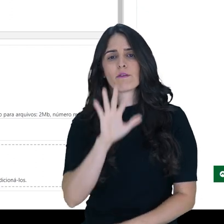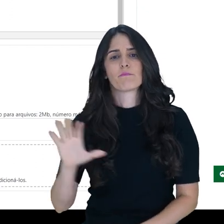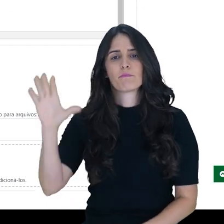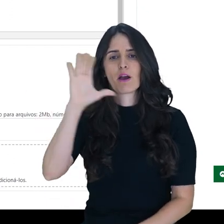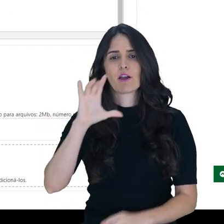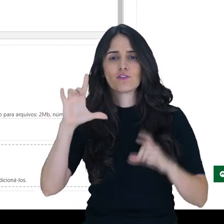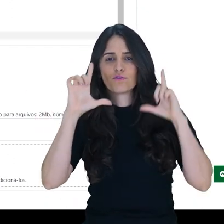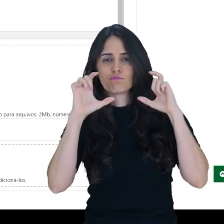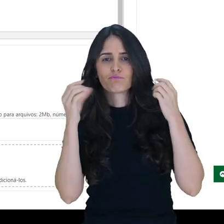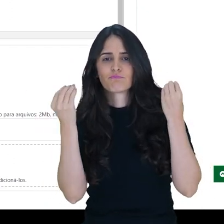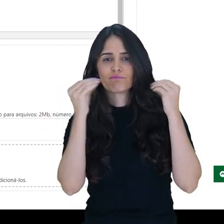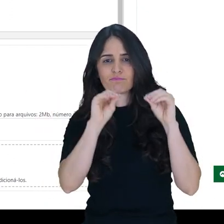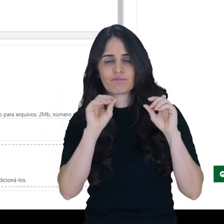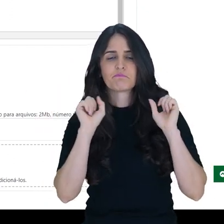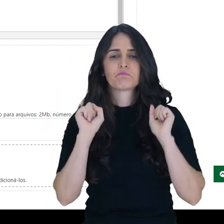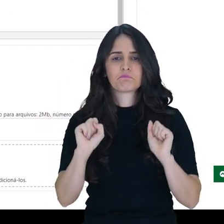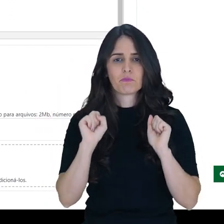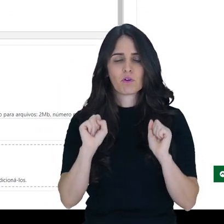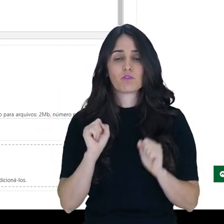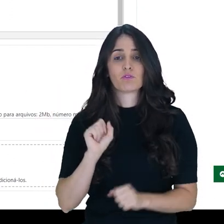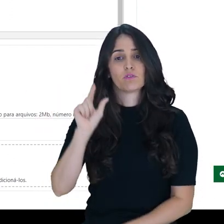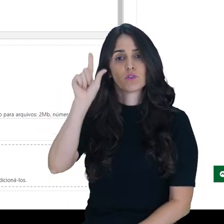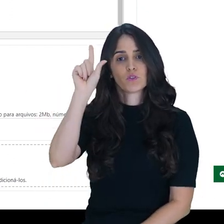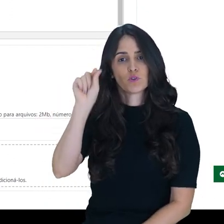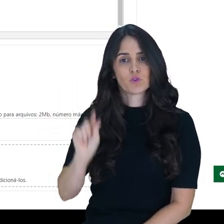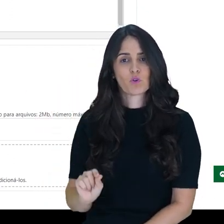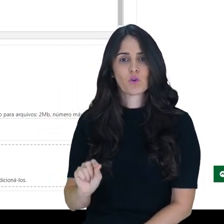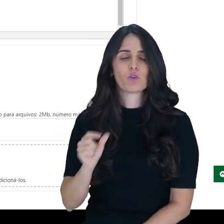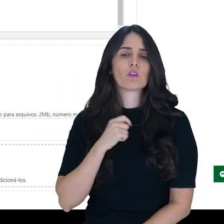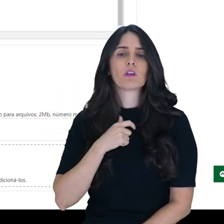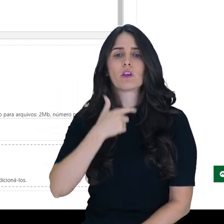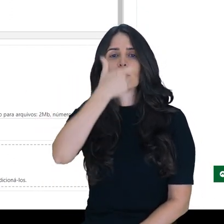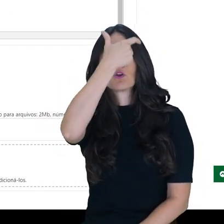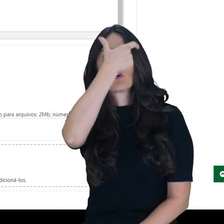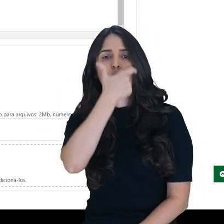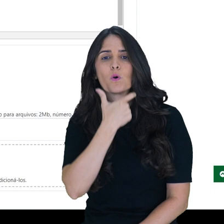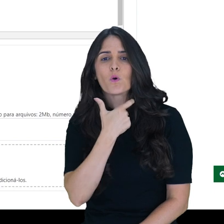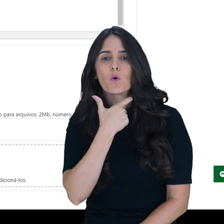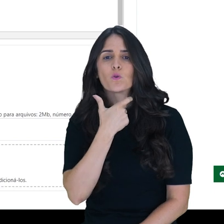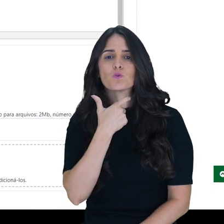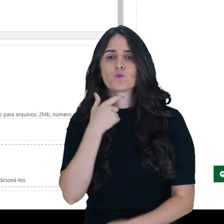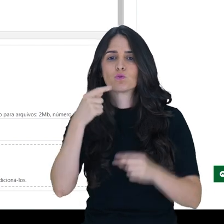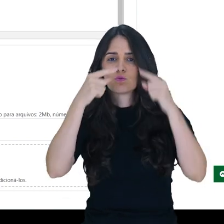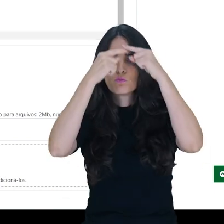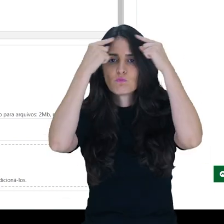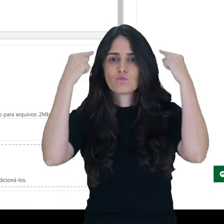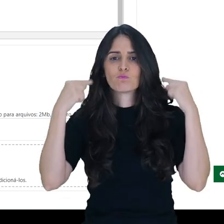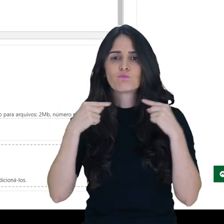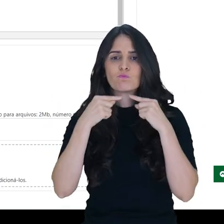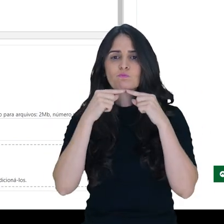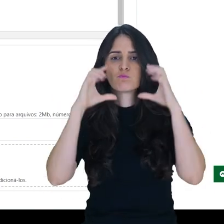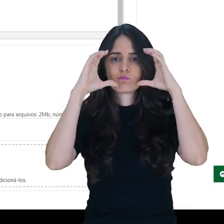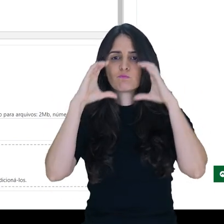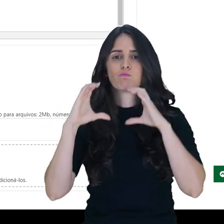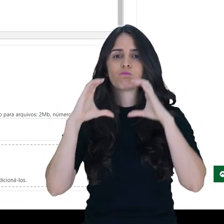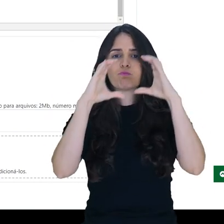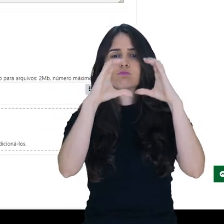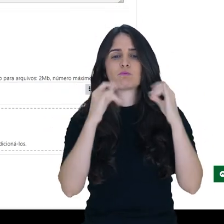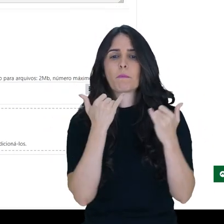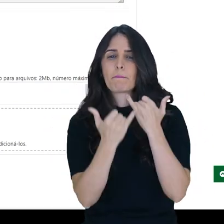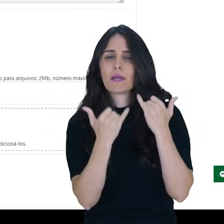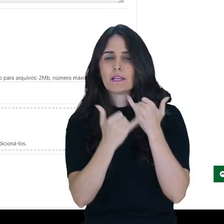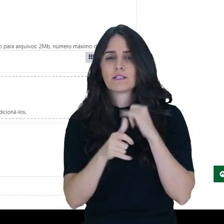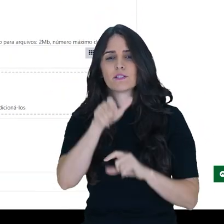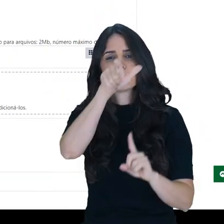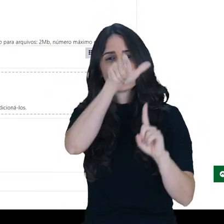perfil e é muito interessante que você selecione uma imagem aproximada de rosto, sem adereços, para